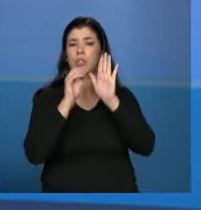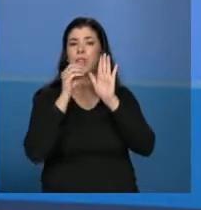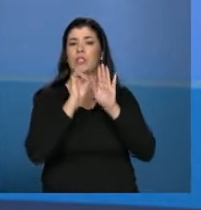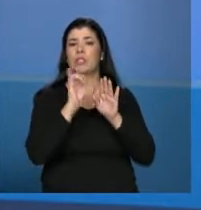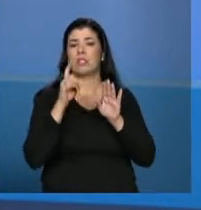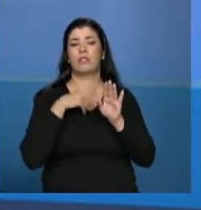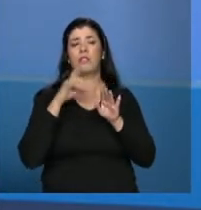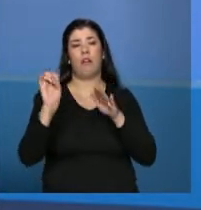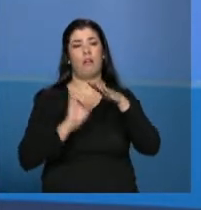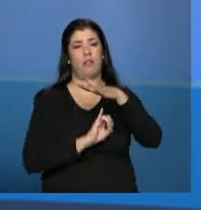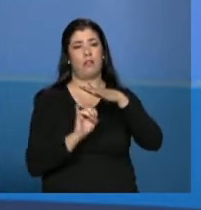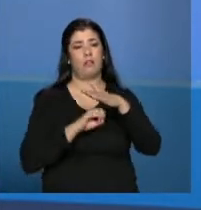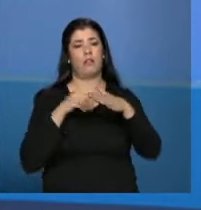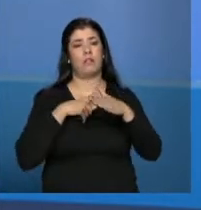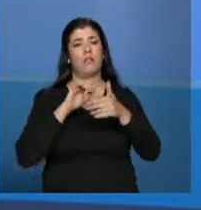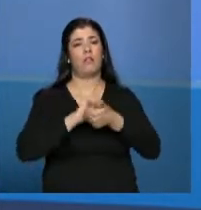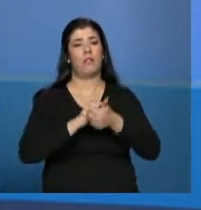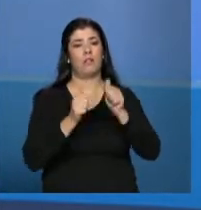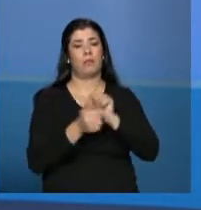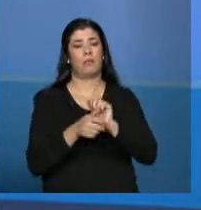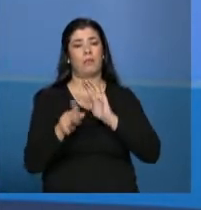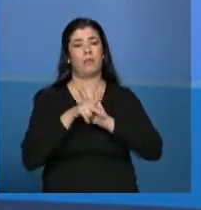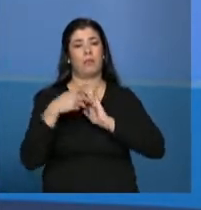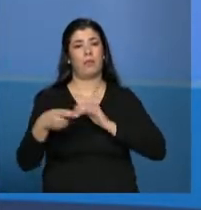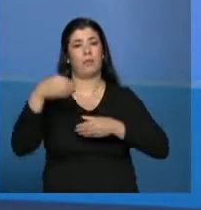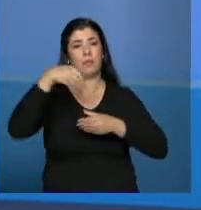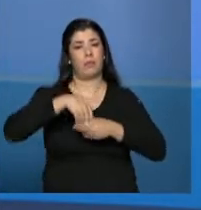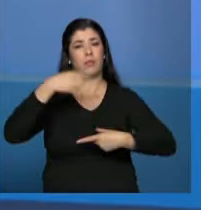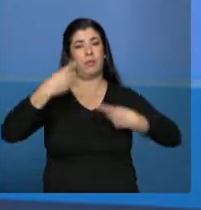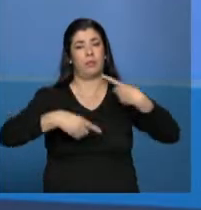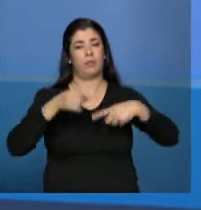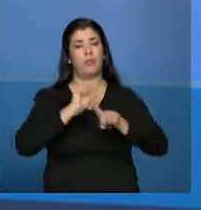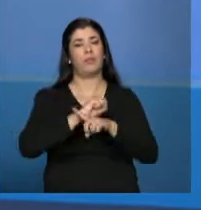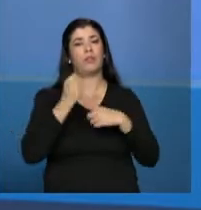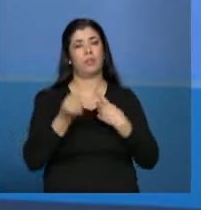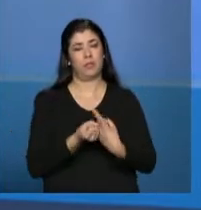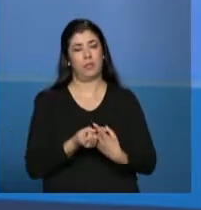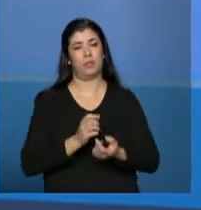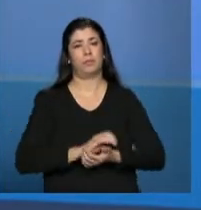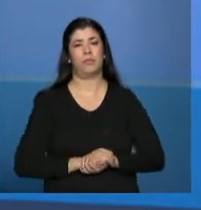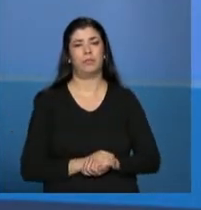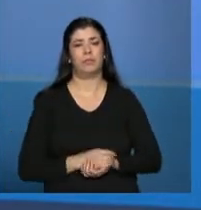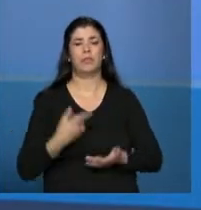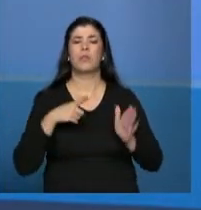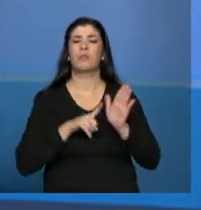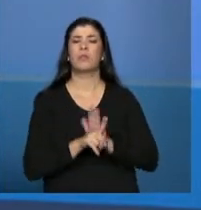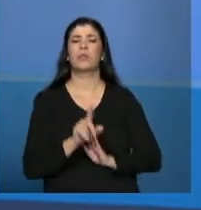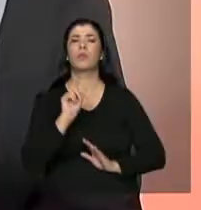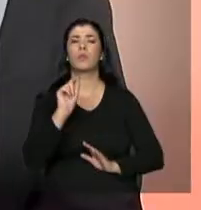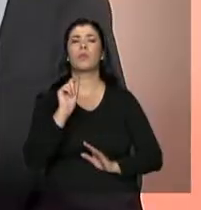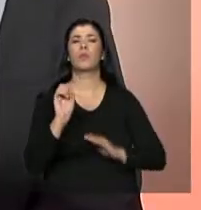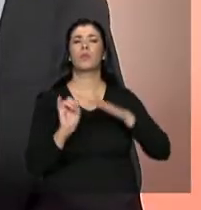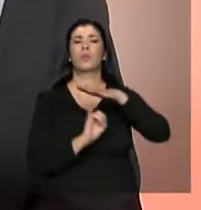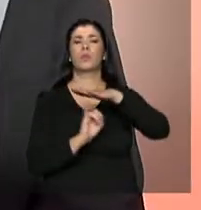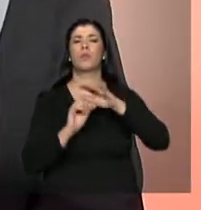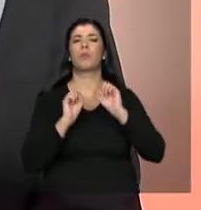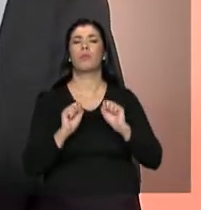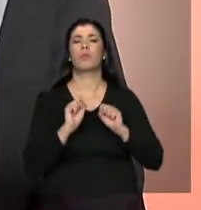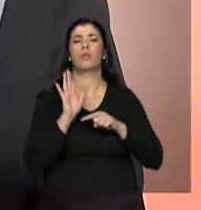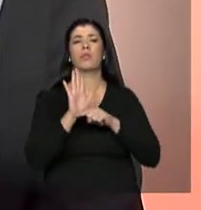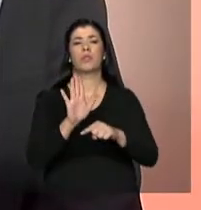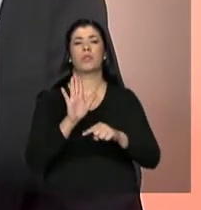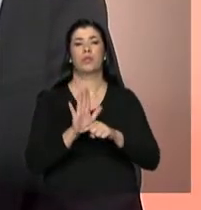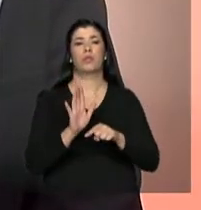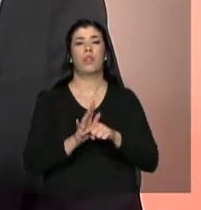ela está adequada à política de assistência social. Então, essa visita é um dos momentos. O que a entidade pode fazer para facilitar a coleta de dados,